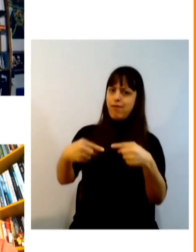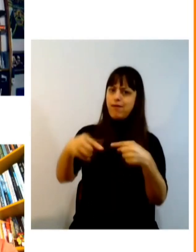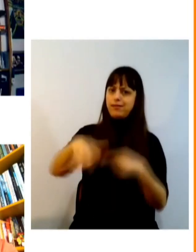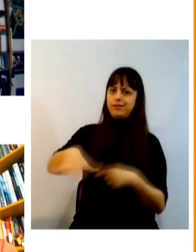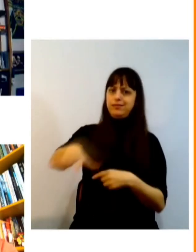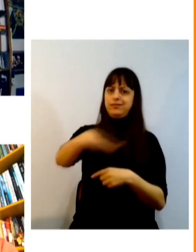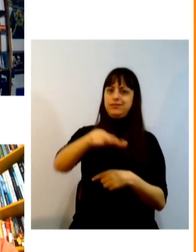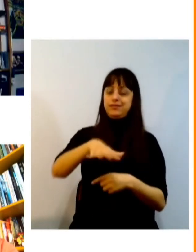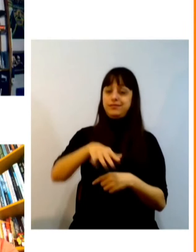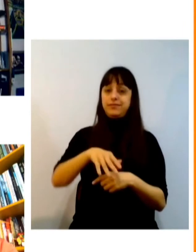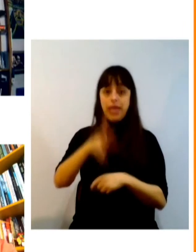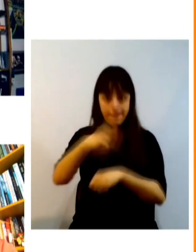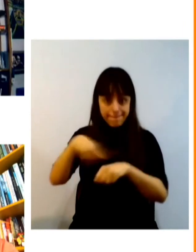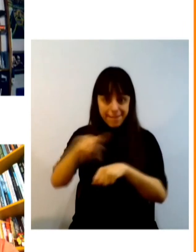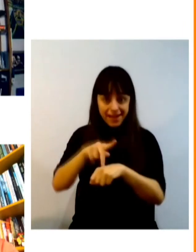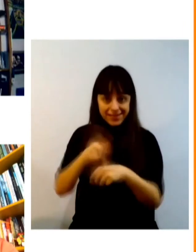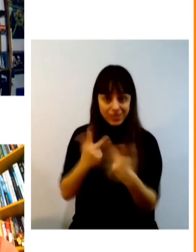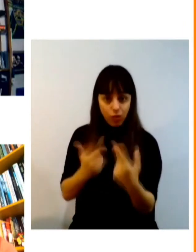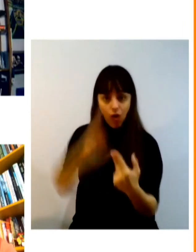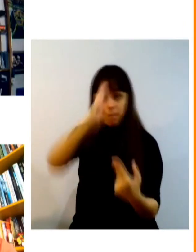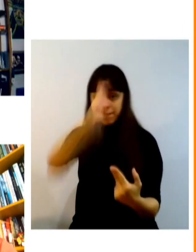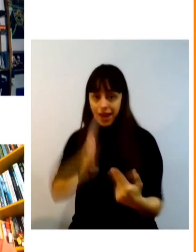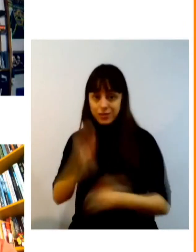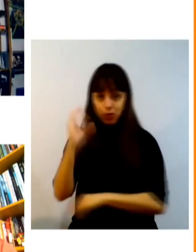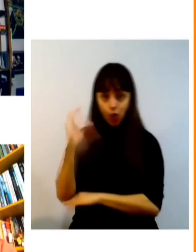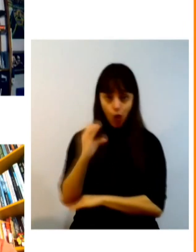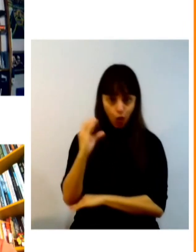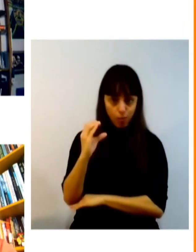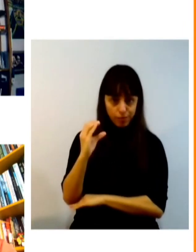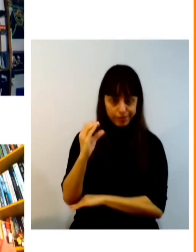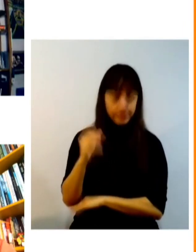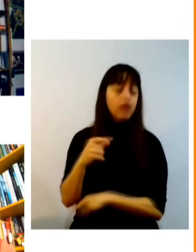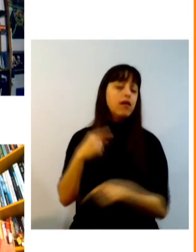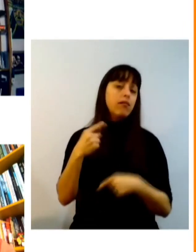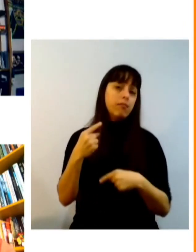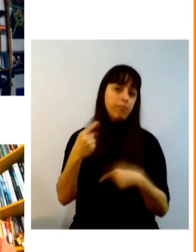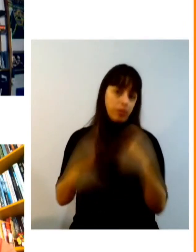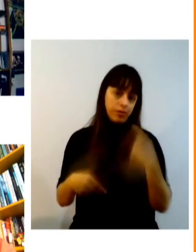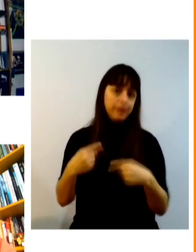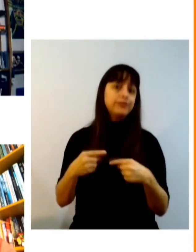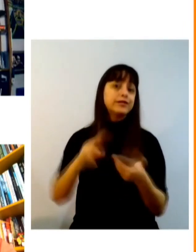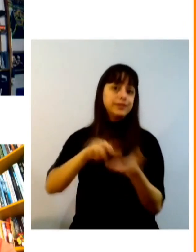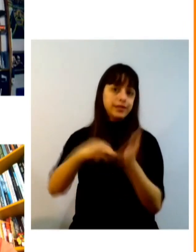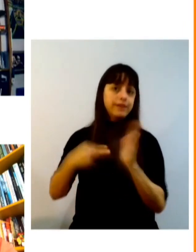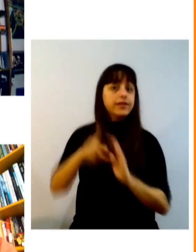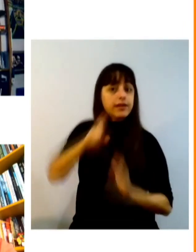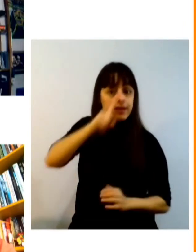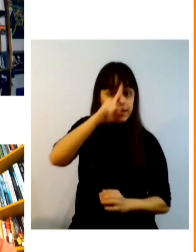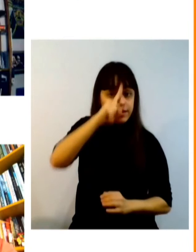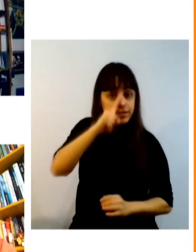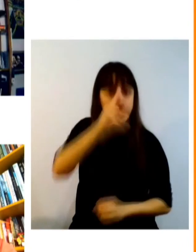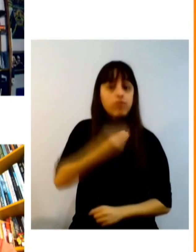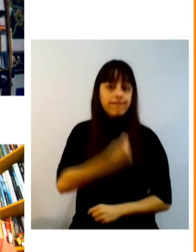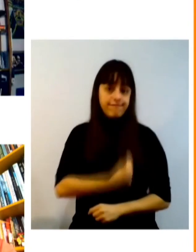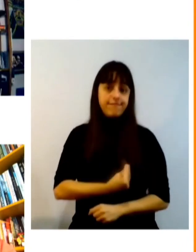fácil navegar e em países como os nossos também fazer política expor a sua própria vida